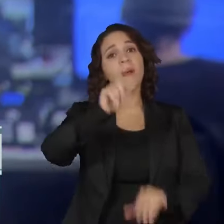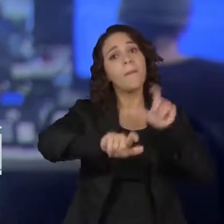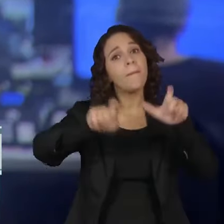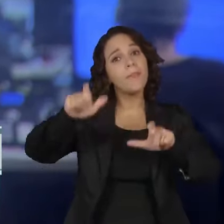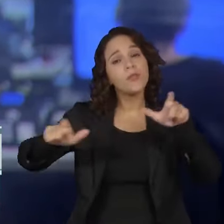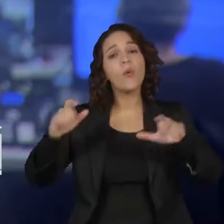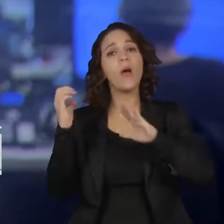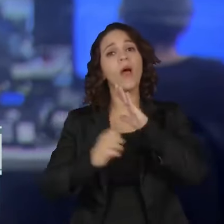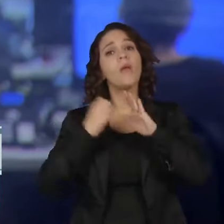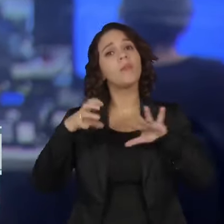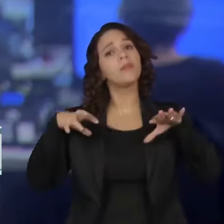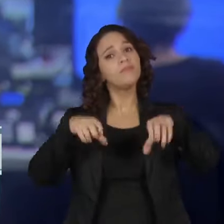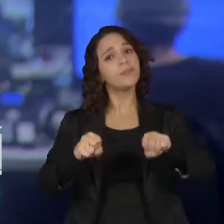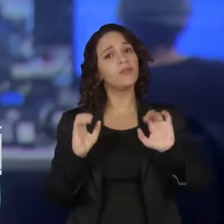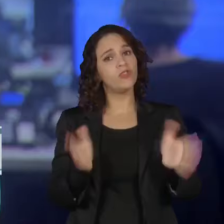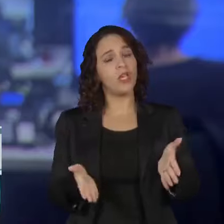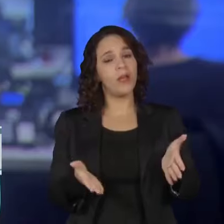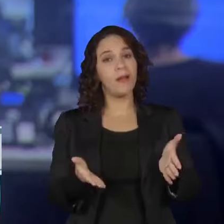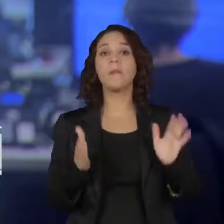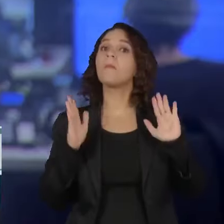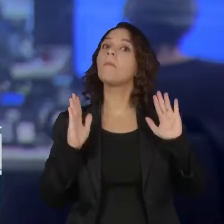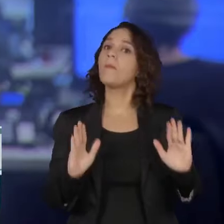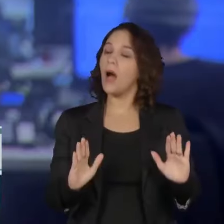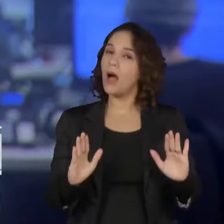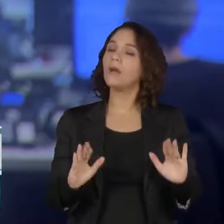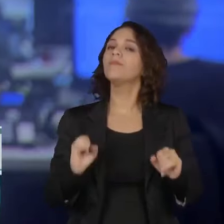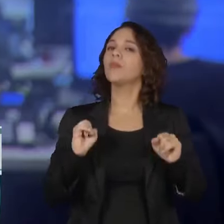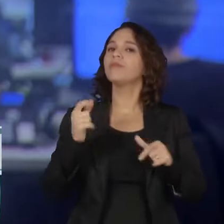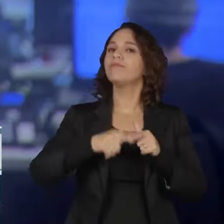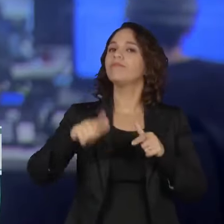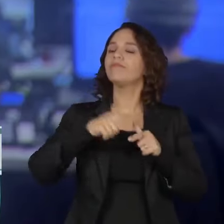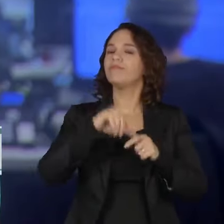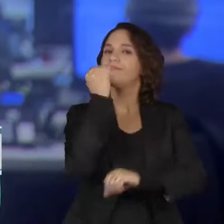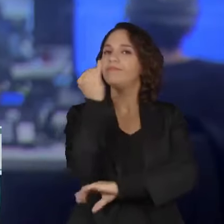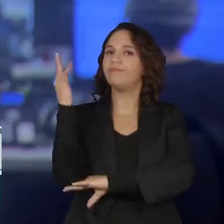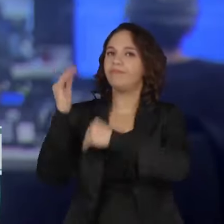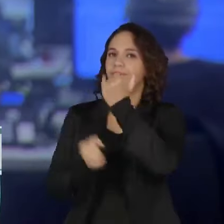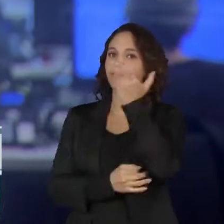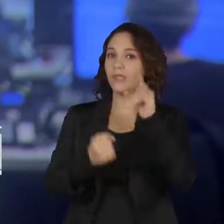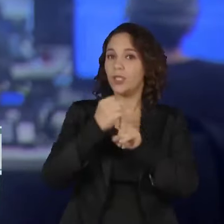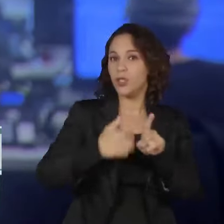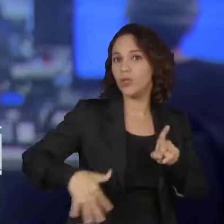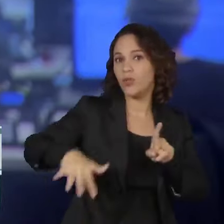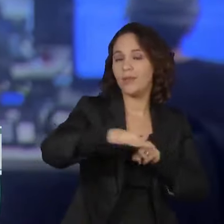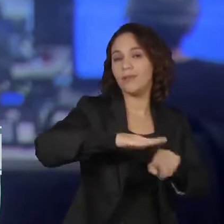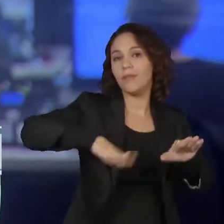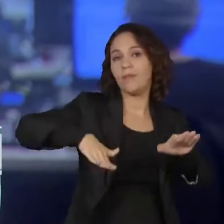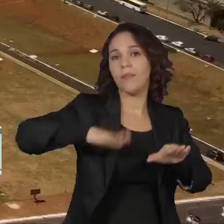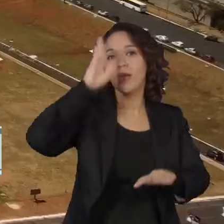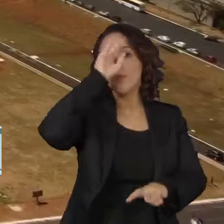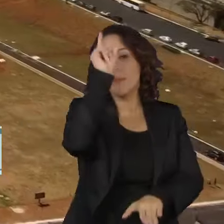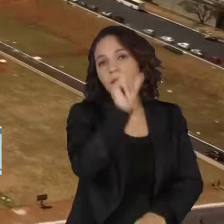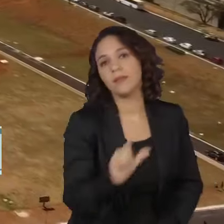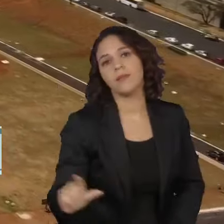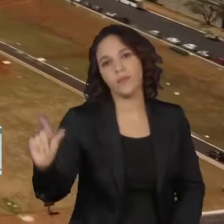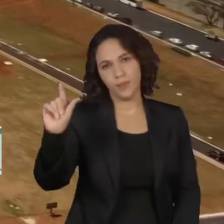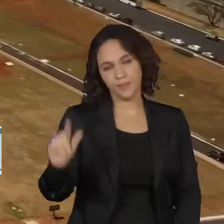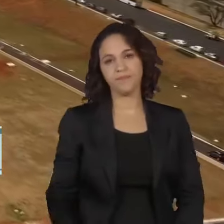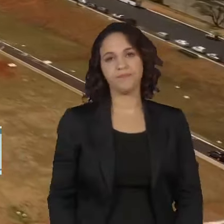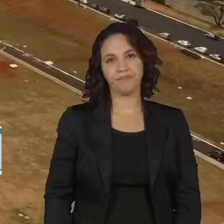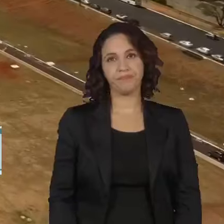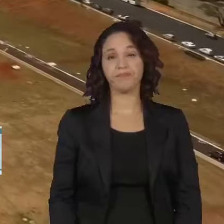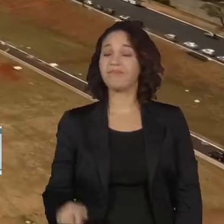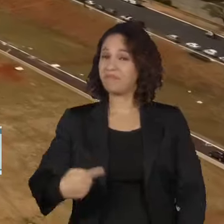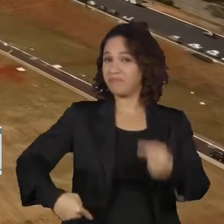e empresas. Mas isso pode ir além e criar um problema ambiental e social em todo o litoral brasileiro. A